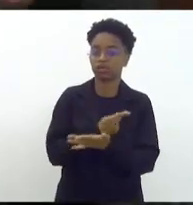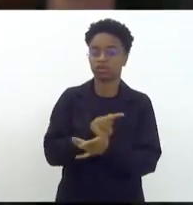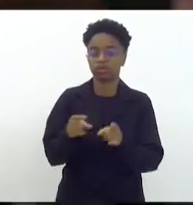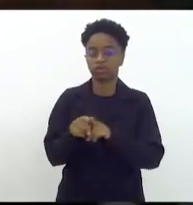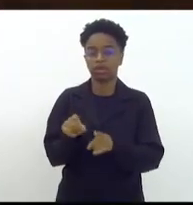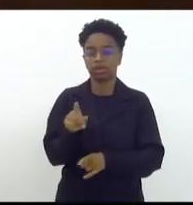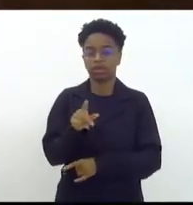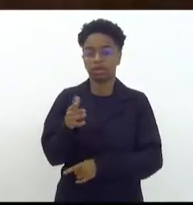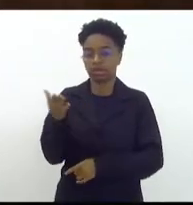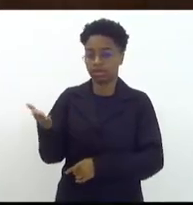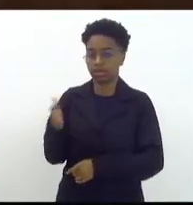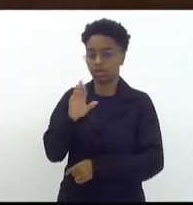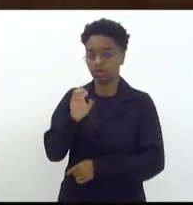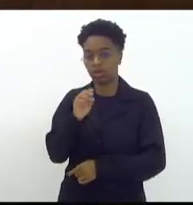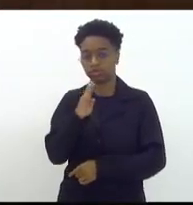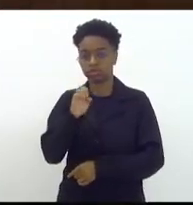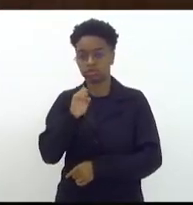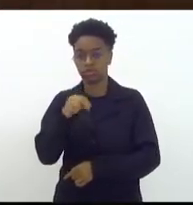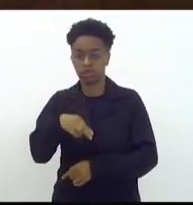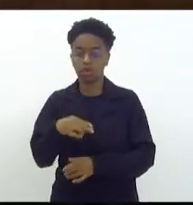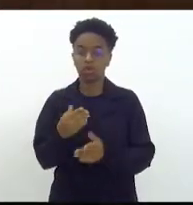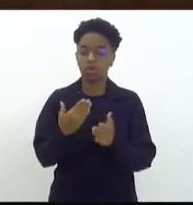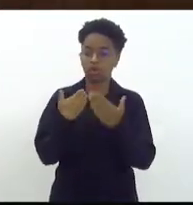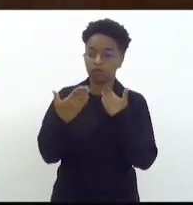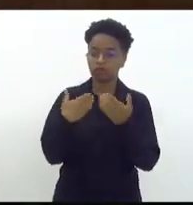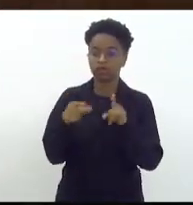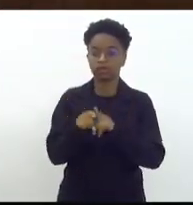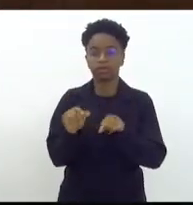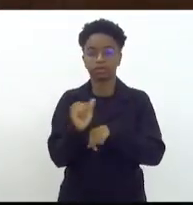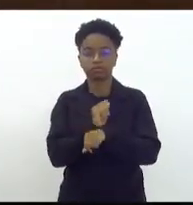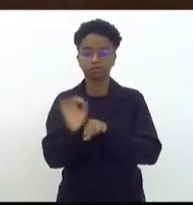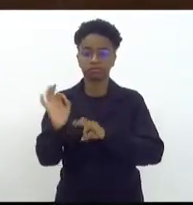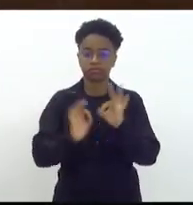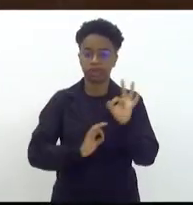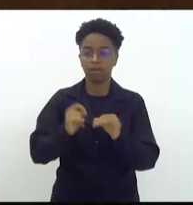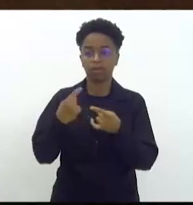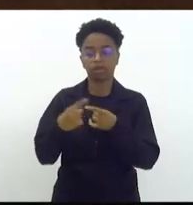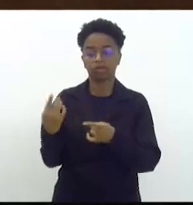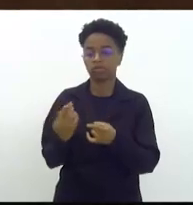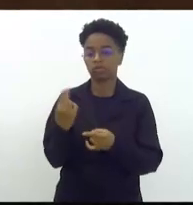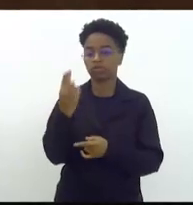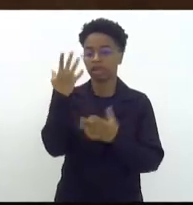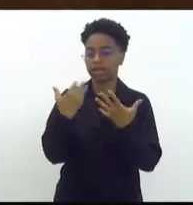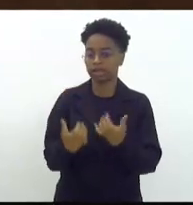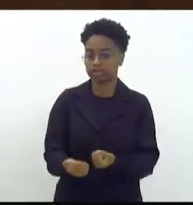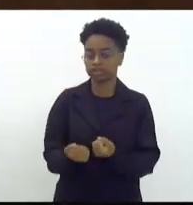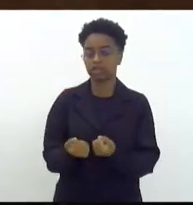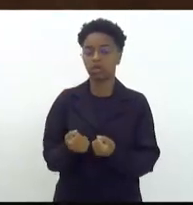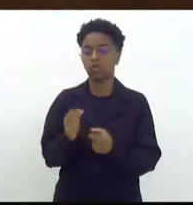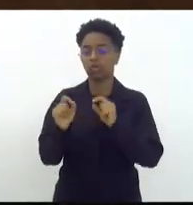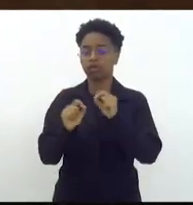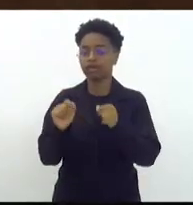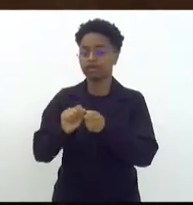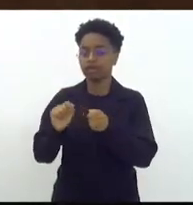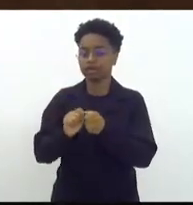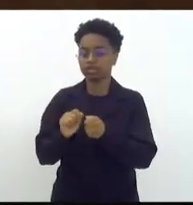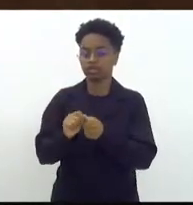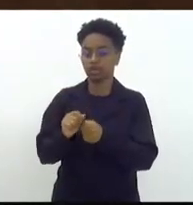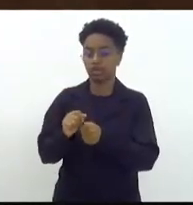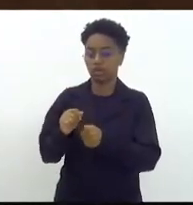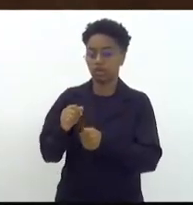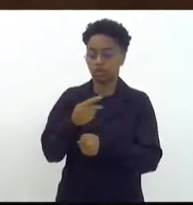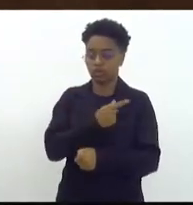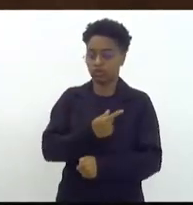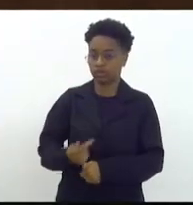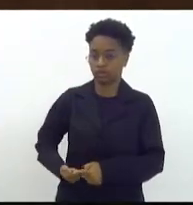UERJ, traçou as estratégias porque é inadmissível o que fez aquele ex-governador epitimado, o Wilson Witzel, ao